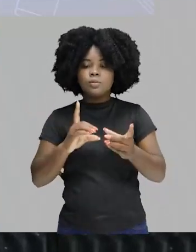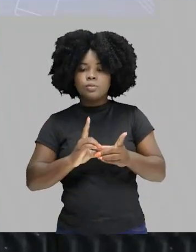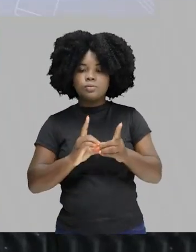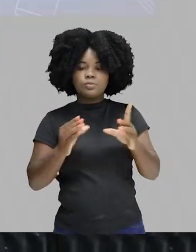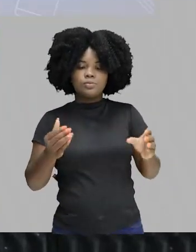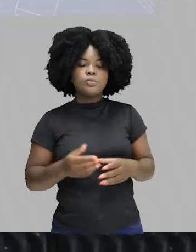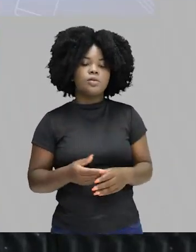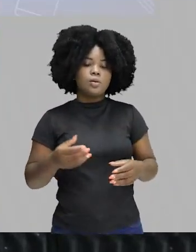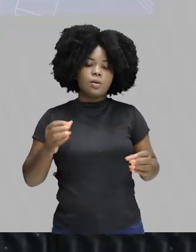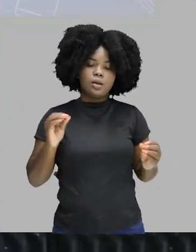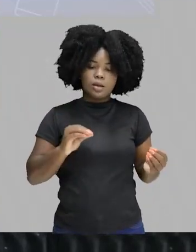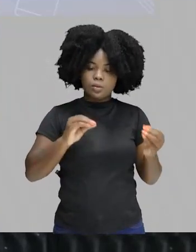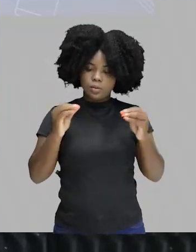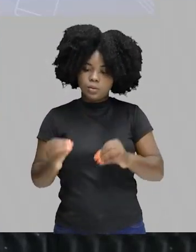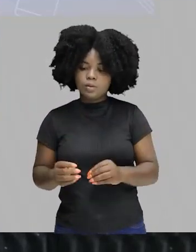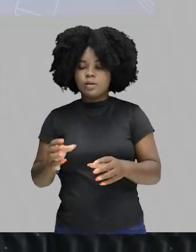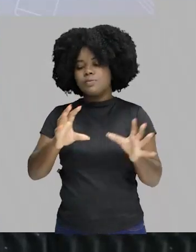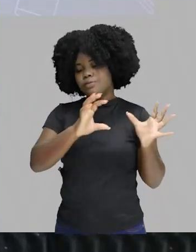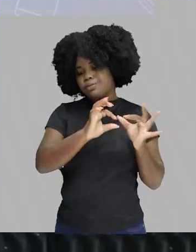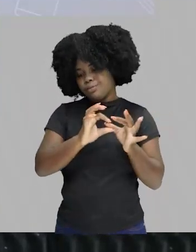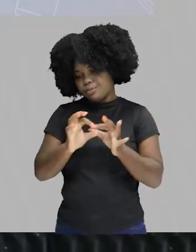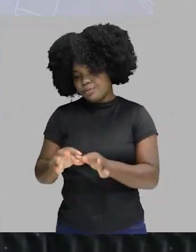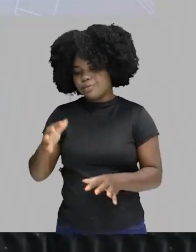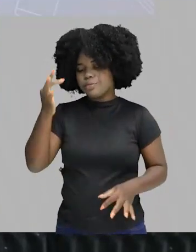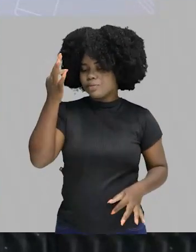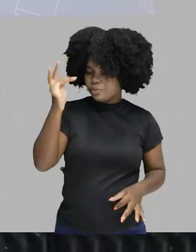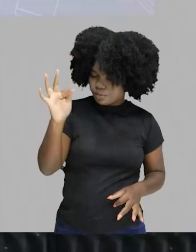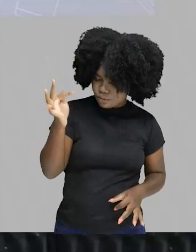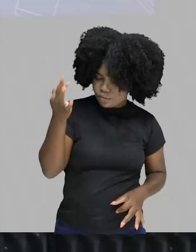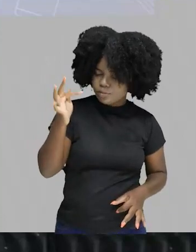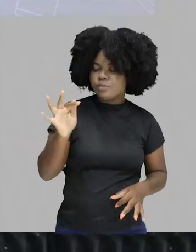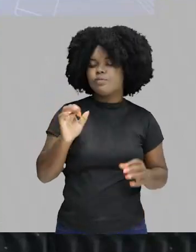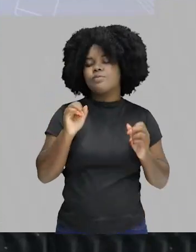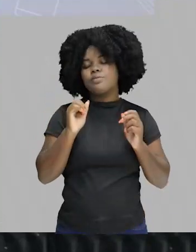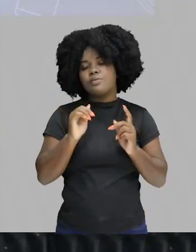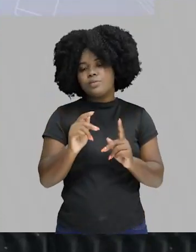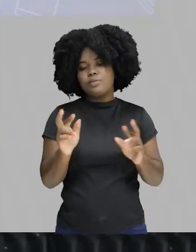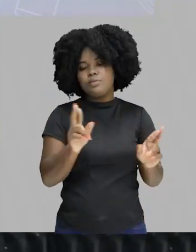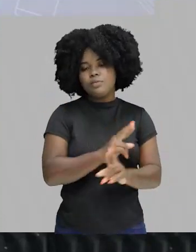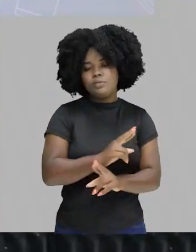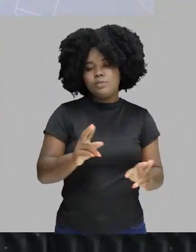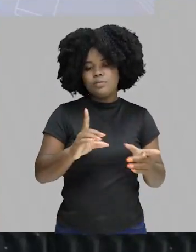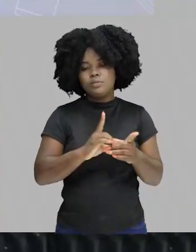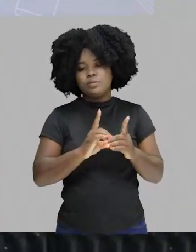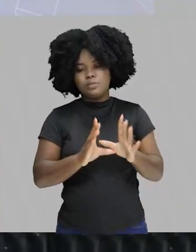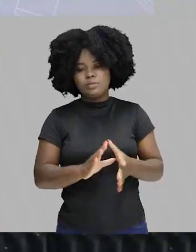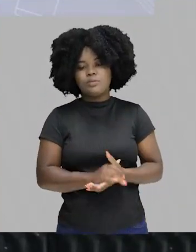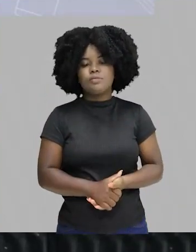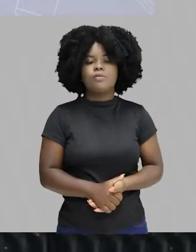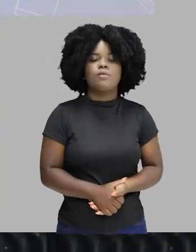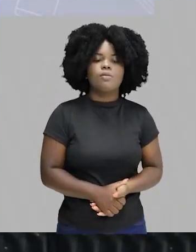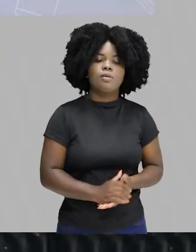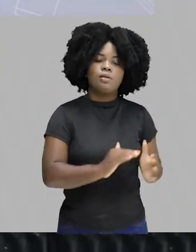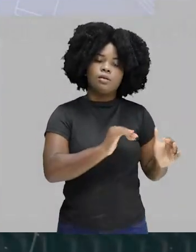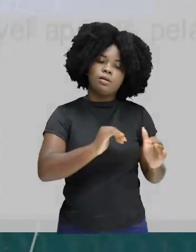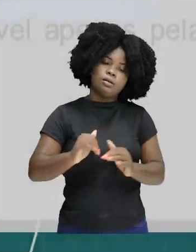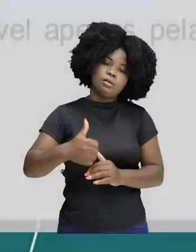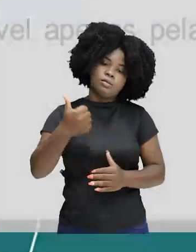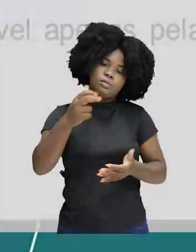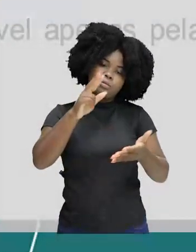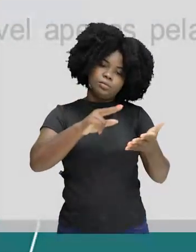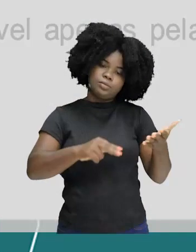se insere dentro do contexto filosófico, né? Dessa compreensão a partir da filosofia em relação à democracia. Bom, vamos lá.